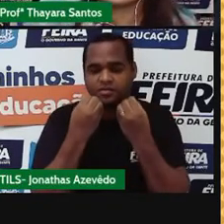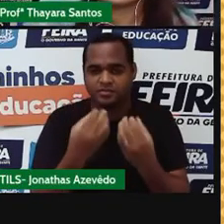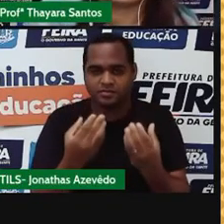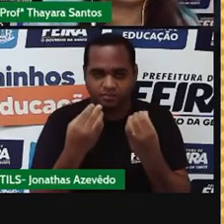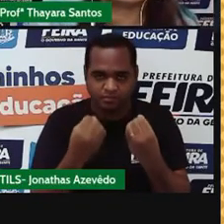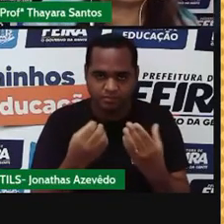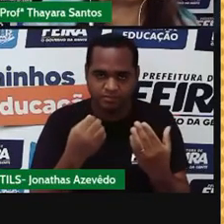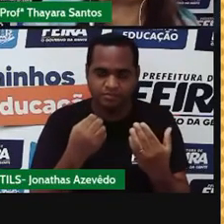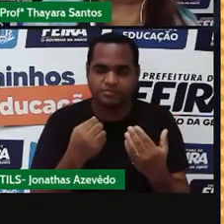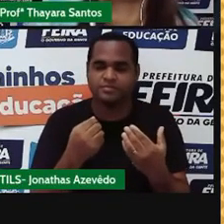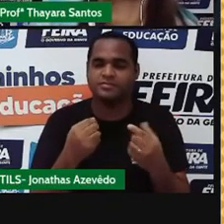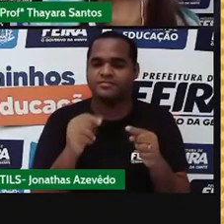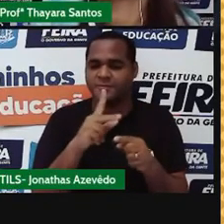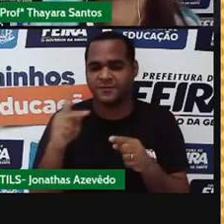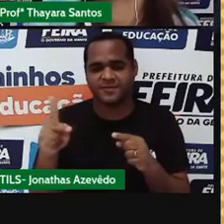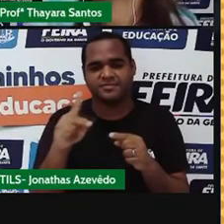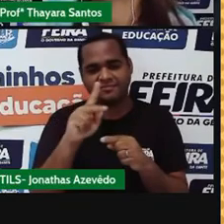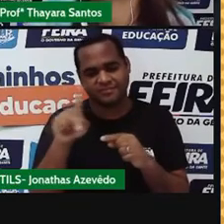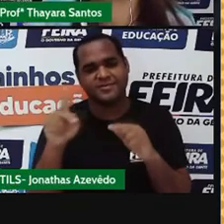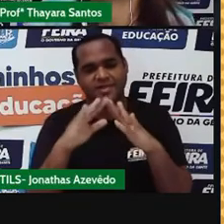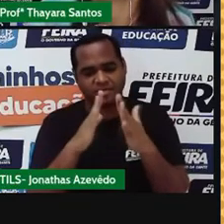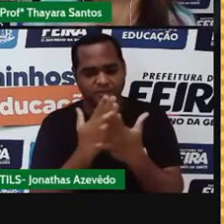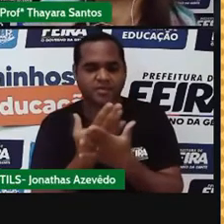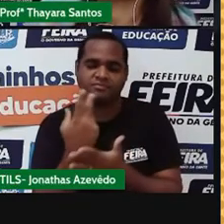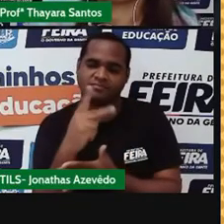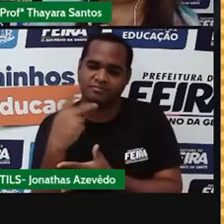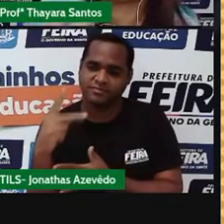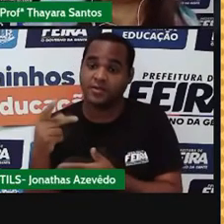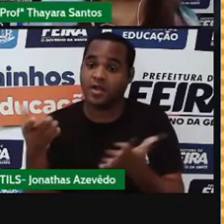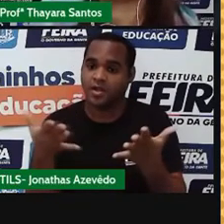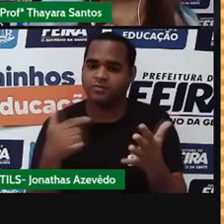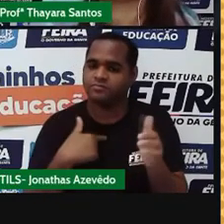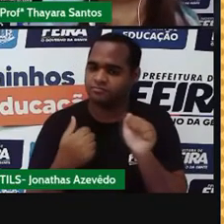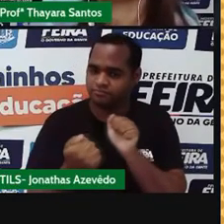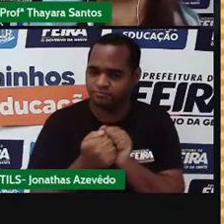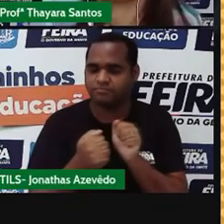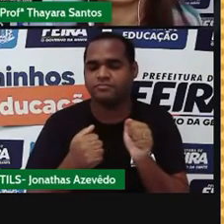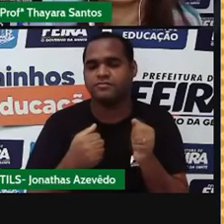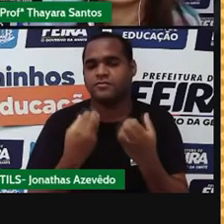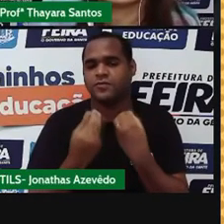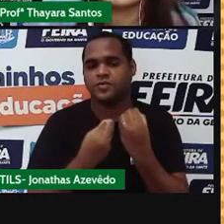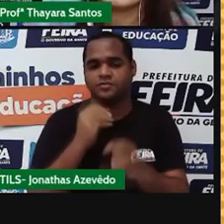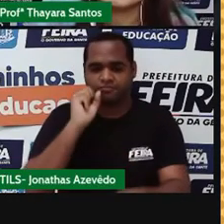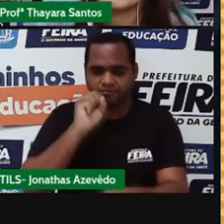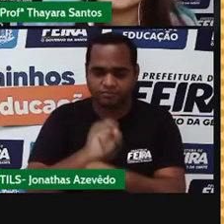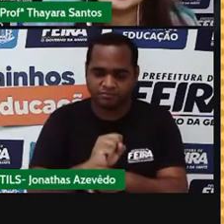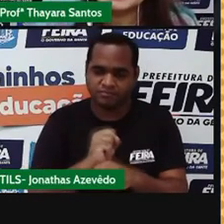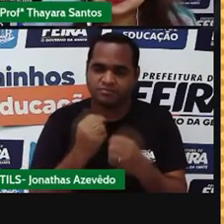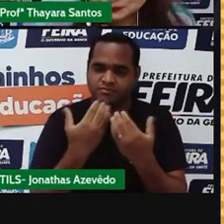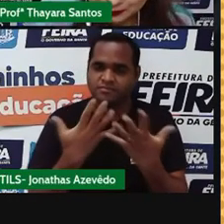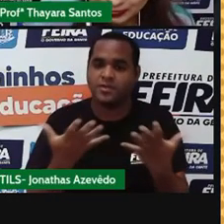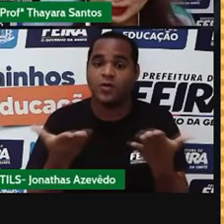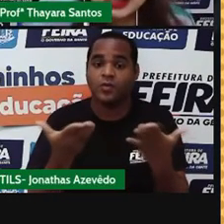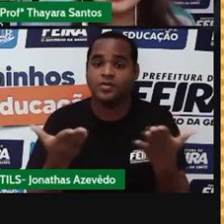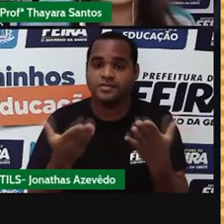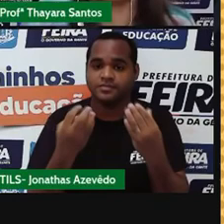ficar aí com os professores de vocês, da escola de vocês. A gente, eu e vocês vamos parar por aqui hoje.